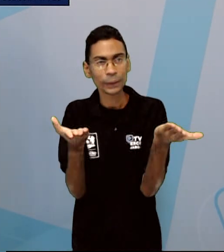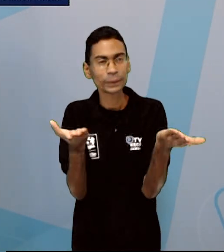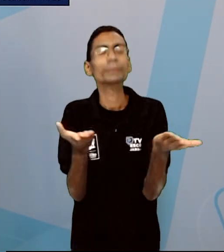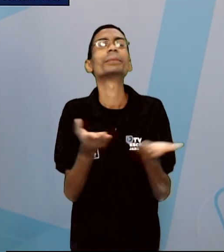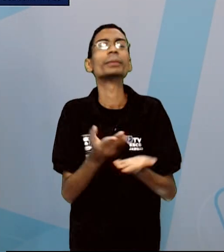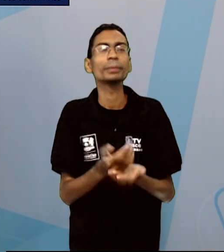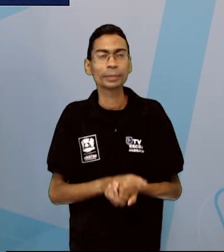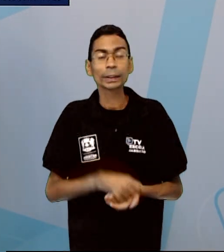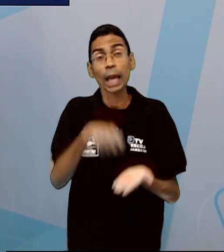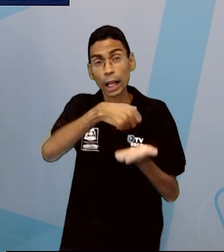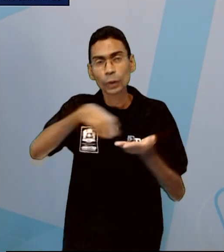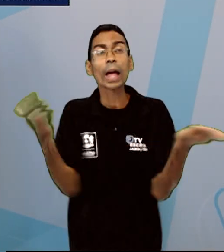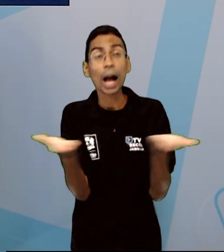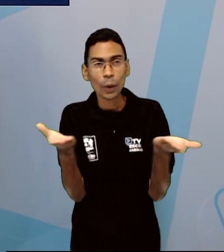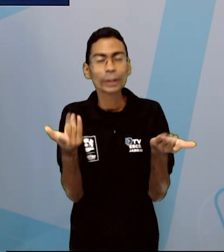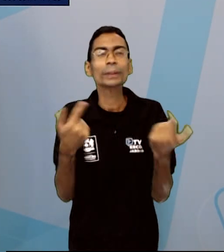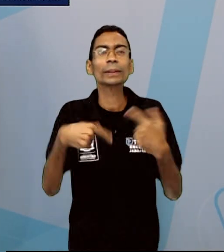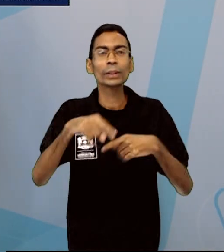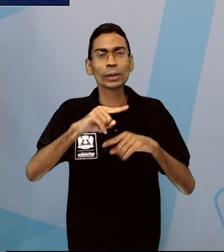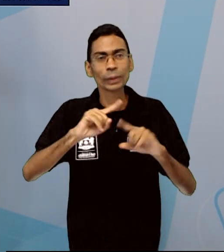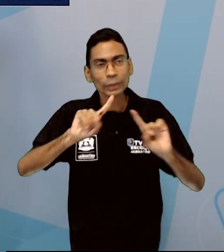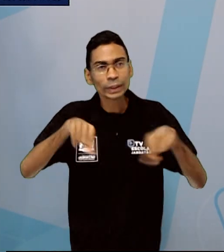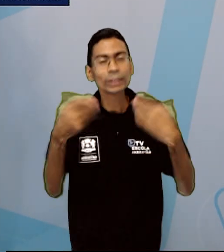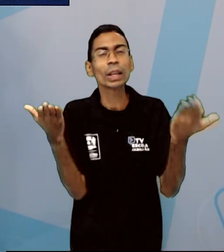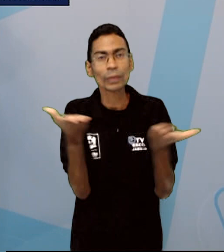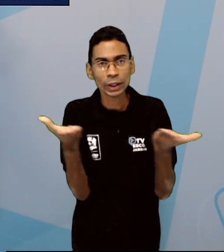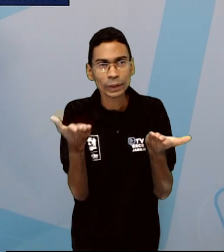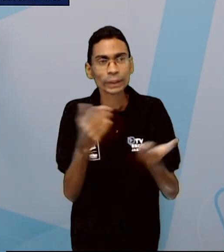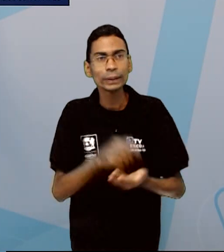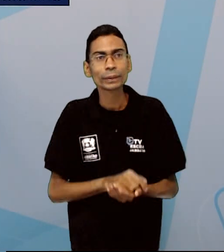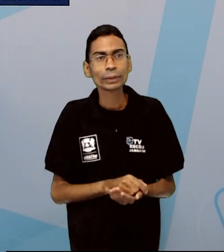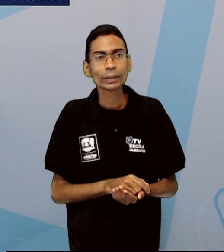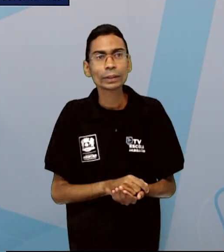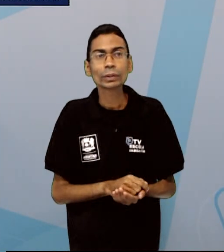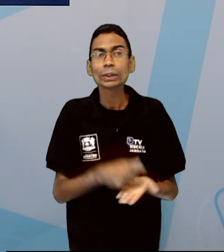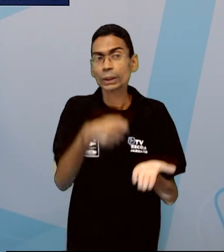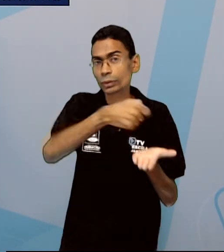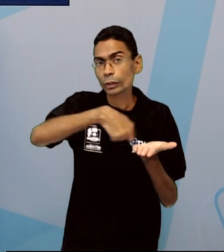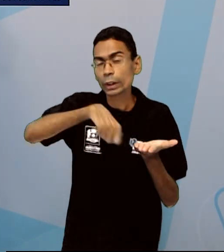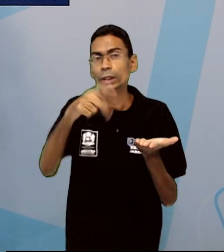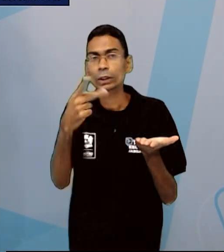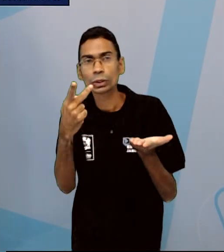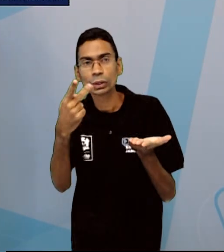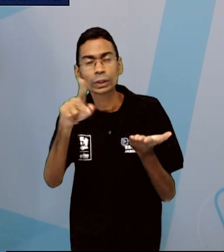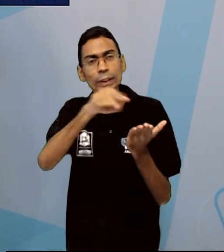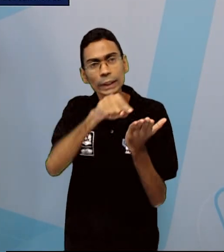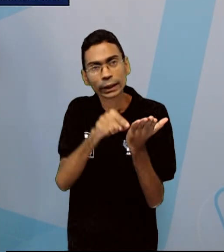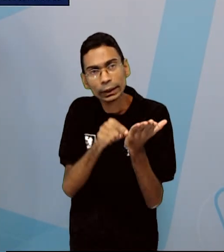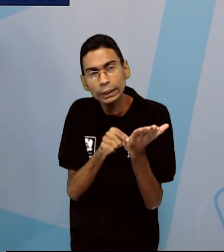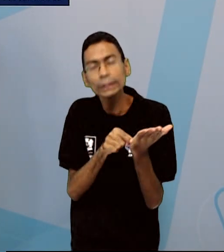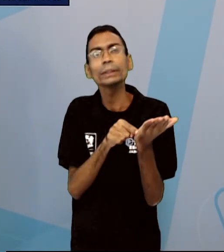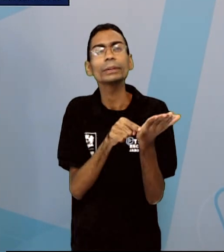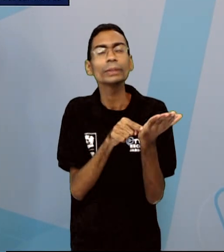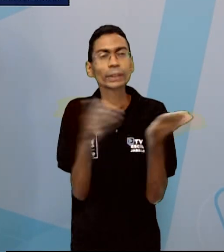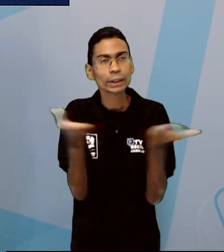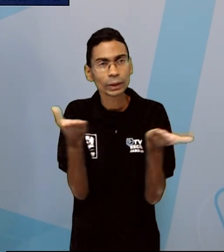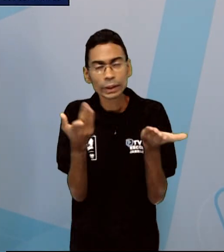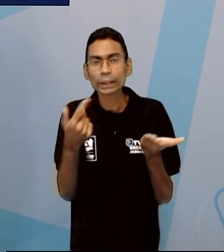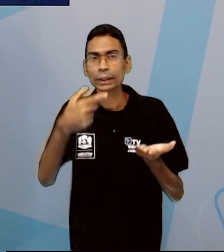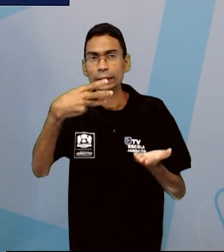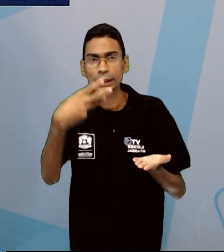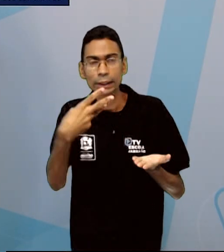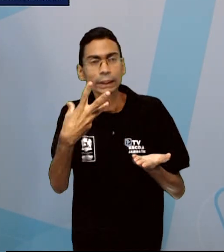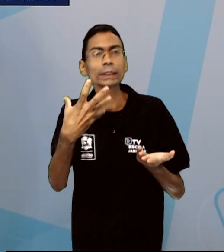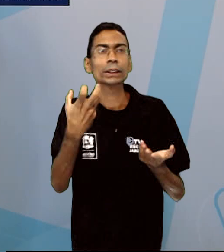você anotar o desafio de hoje. Você vai listar no seu caderno apenas três atitudes